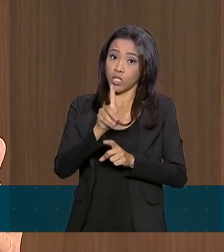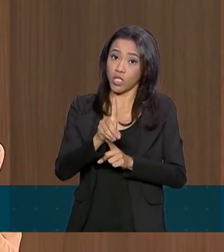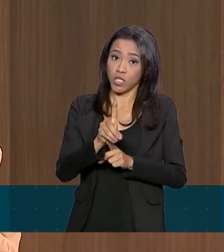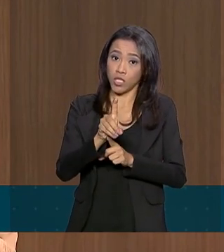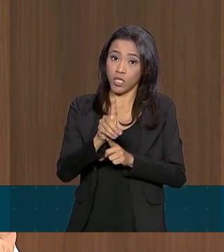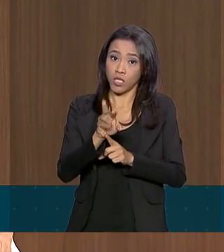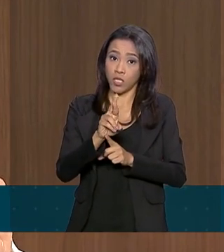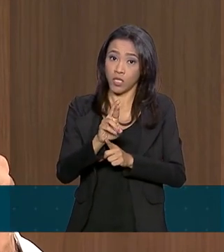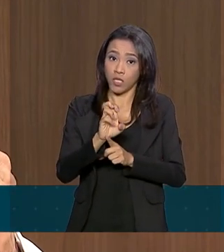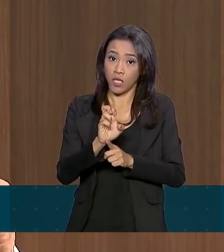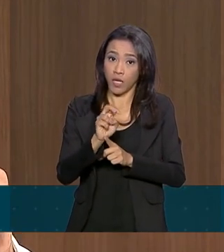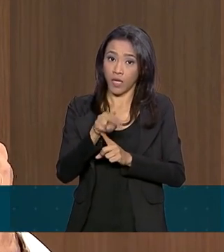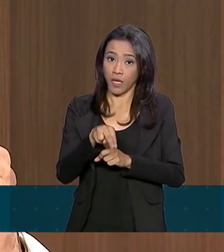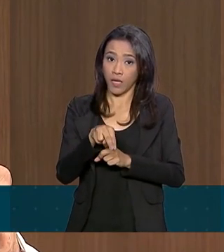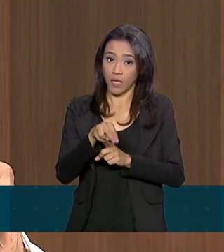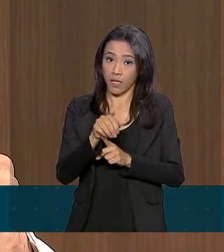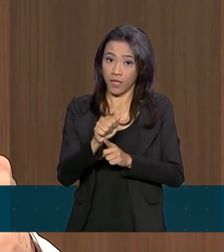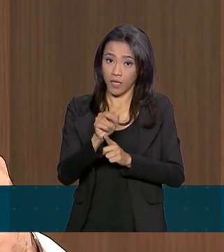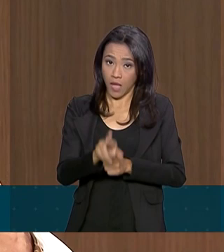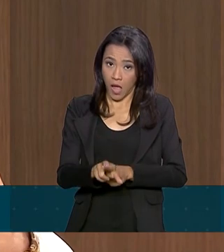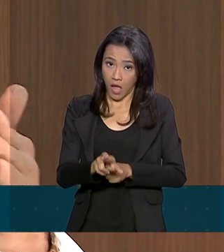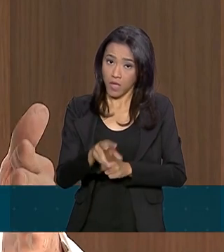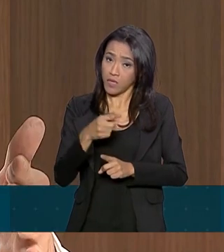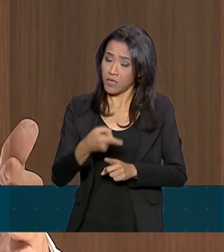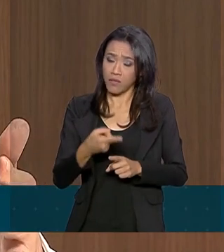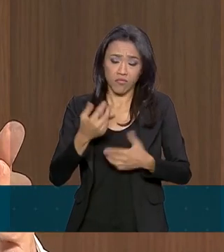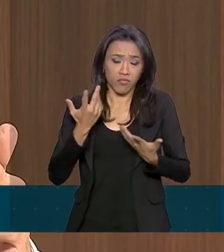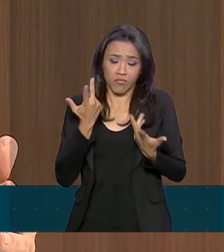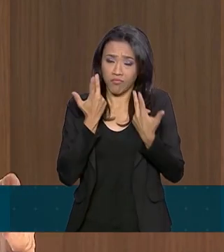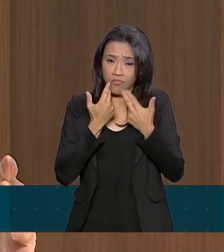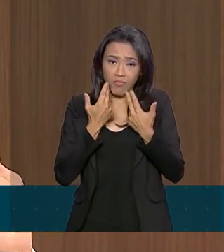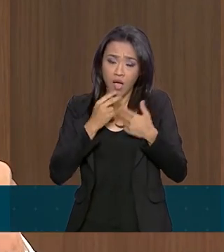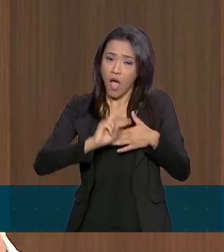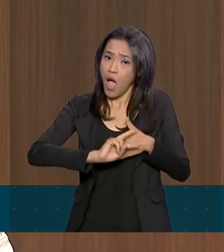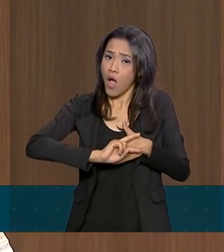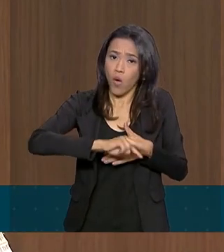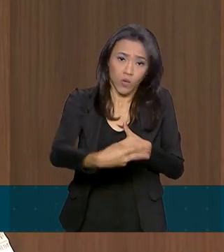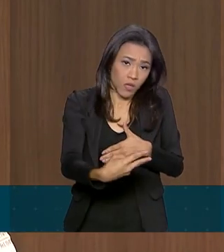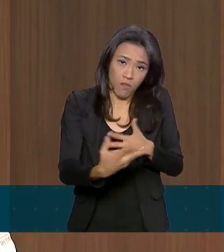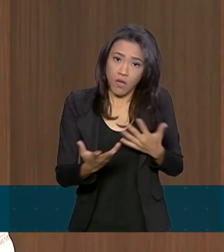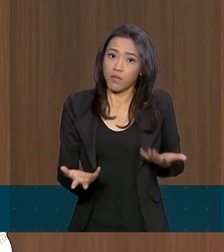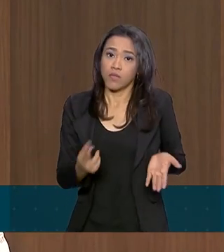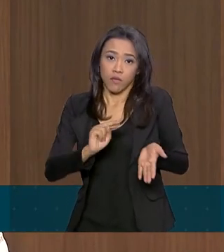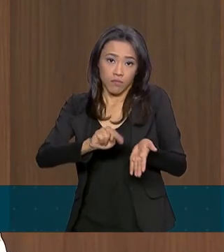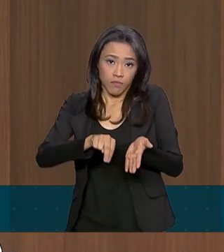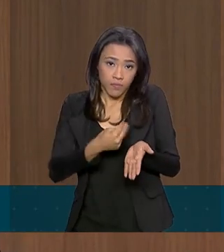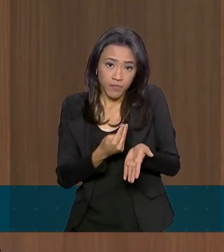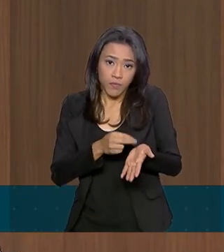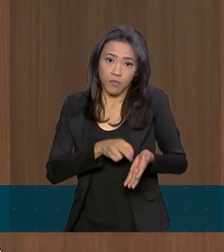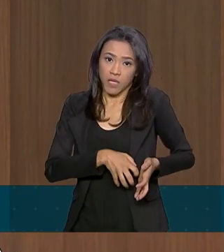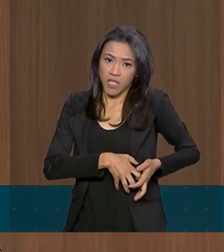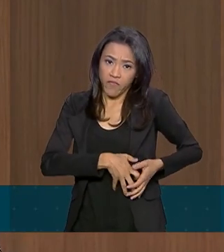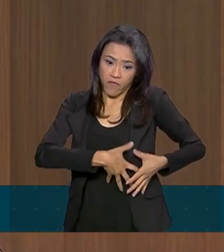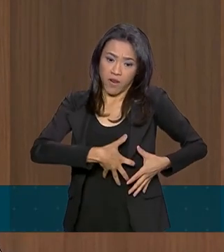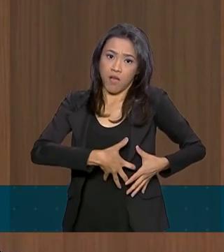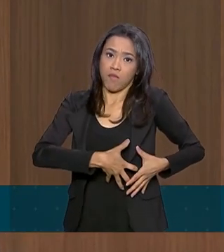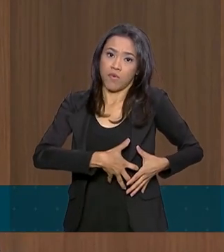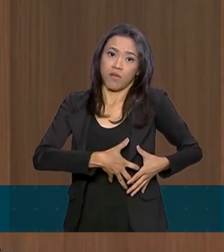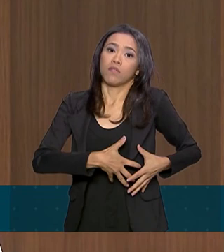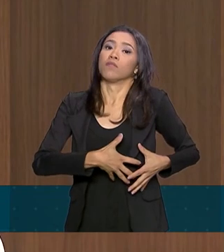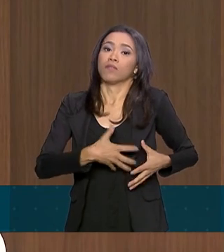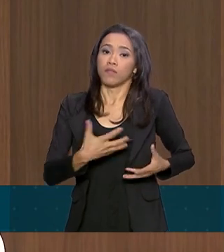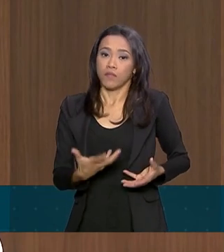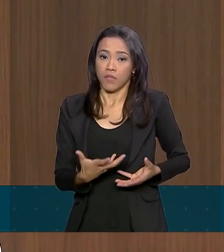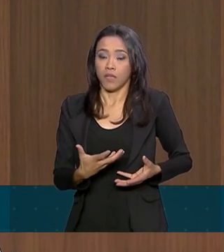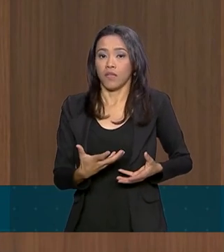é um retrocesso. Isso é uma consequência. Qualquer grande labarotomia, o intestino inflama um pouco. Ainda mais quando tem muita aderência, ele